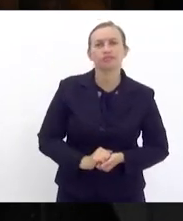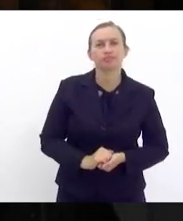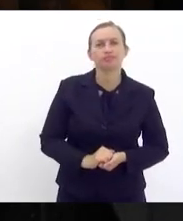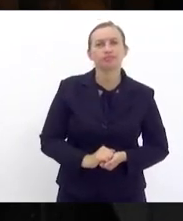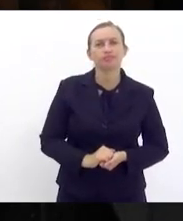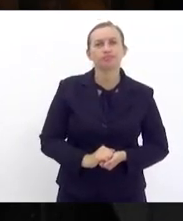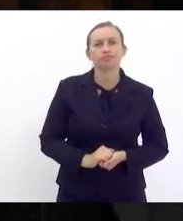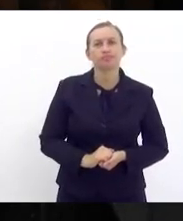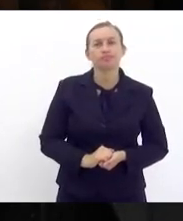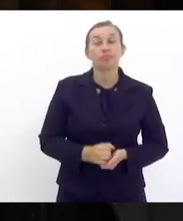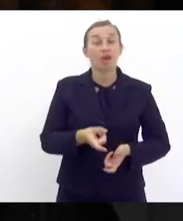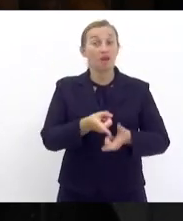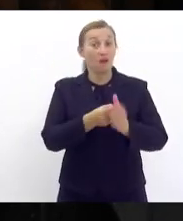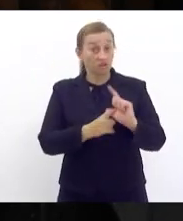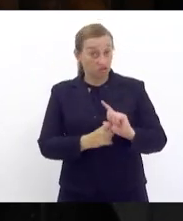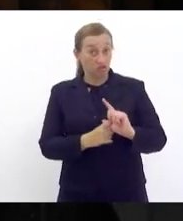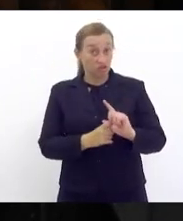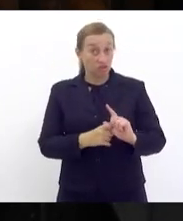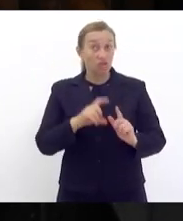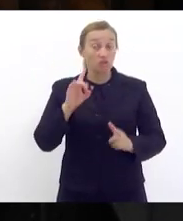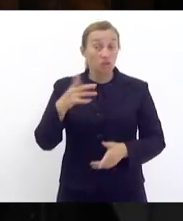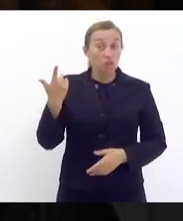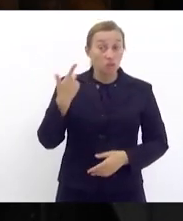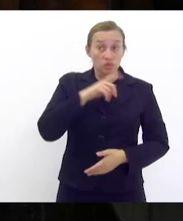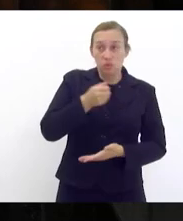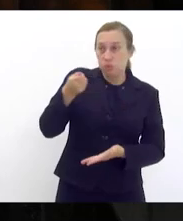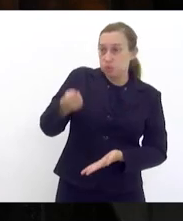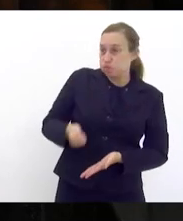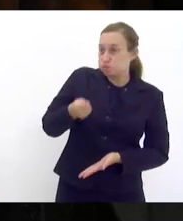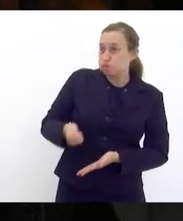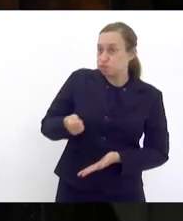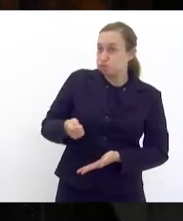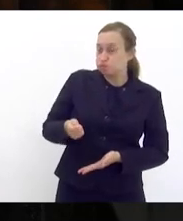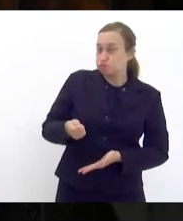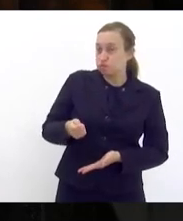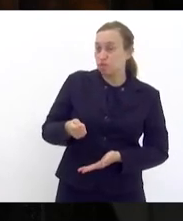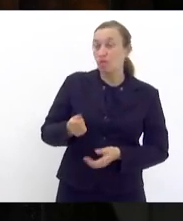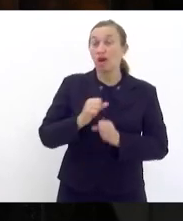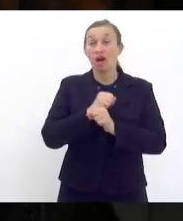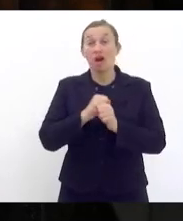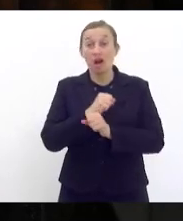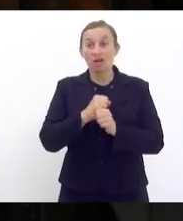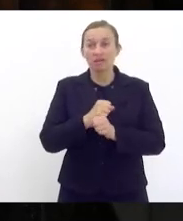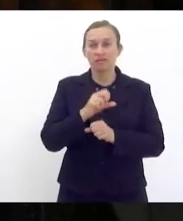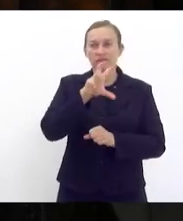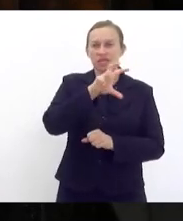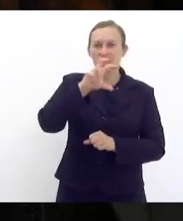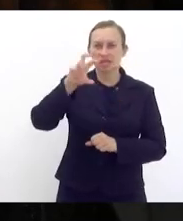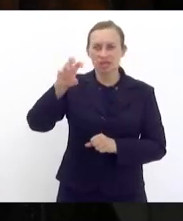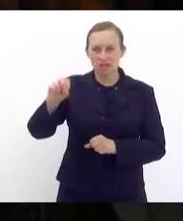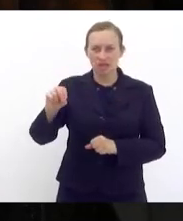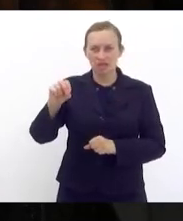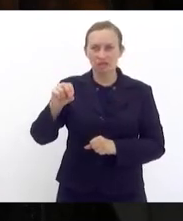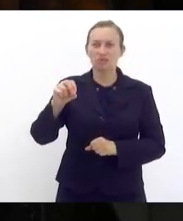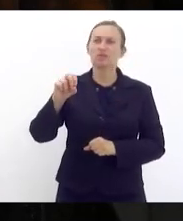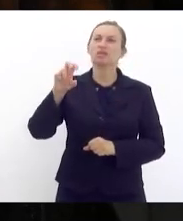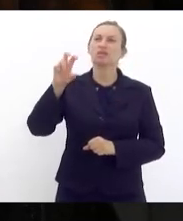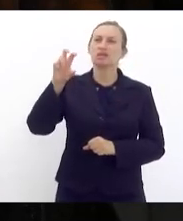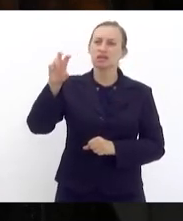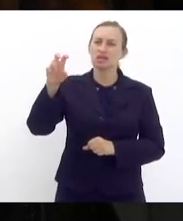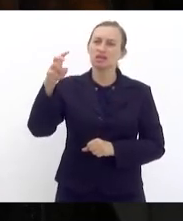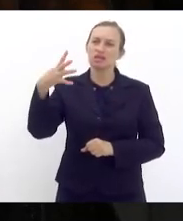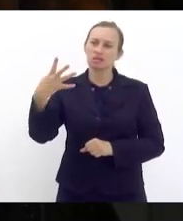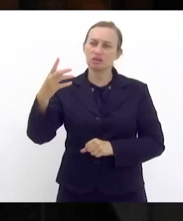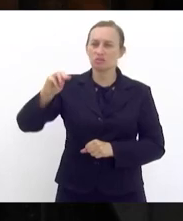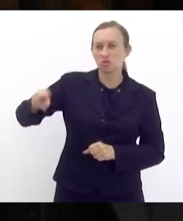E a dívida ativa só consegue cobrar em média por ano 550 milhões de reais.